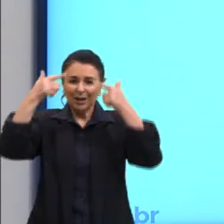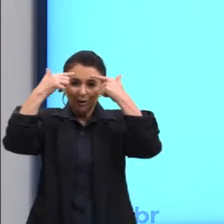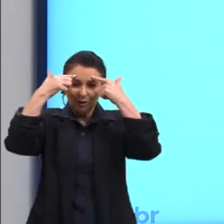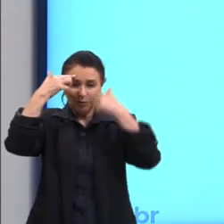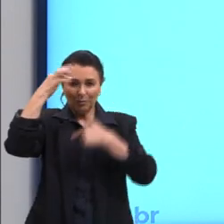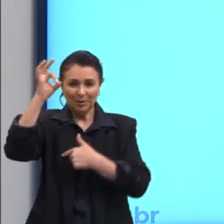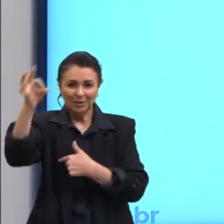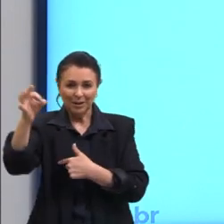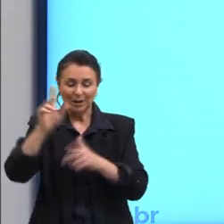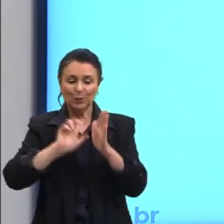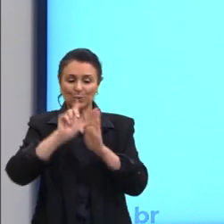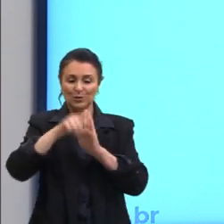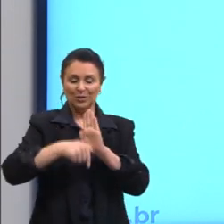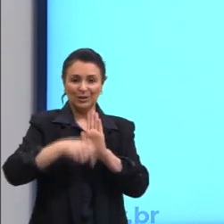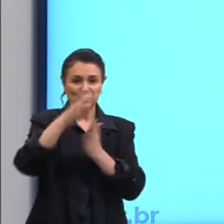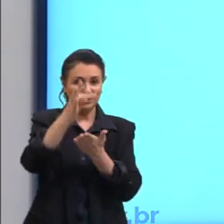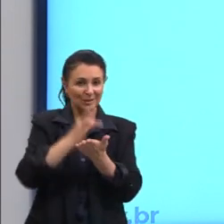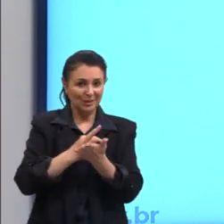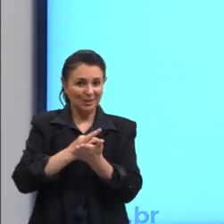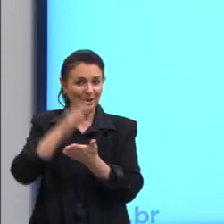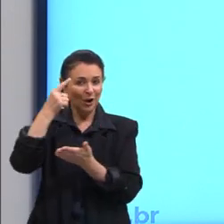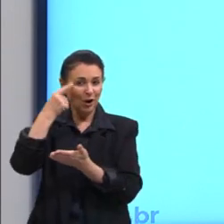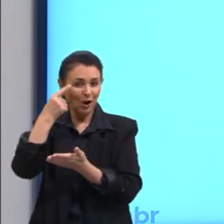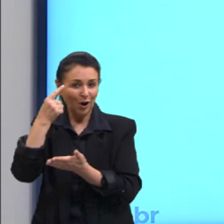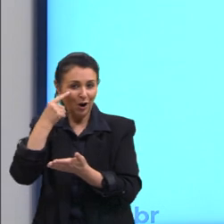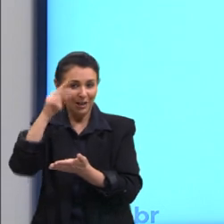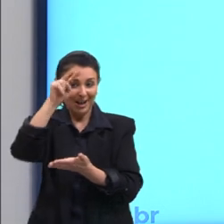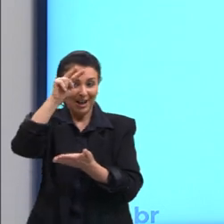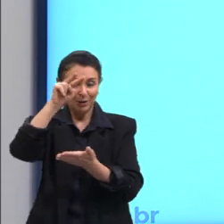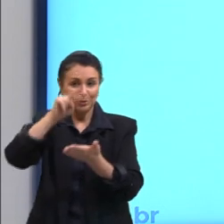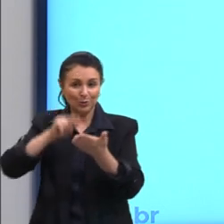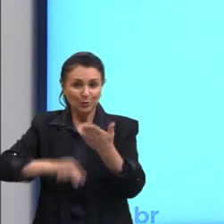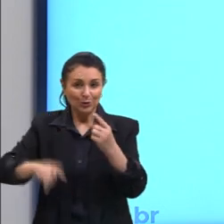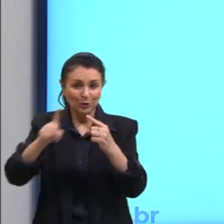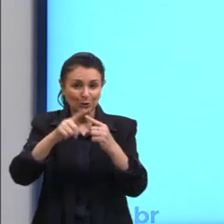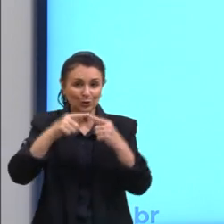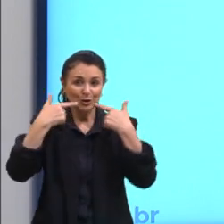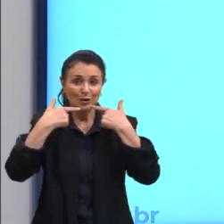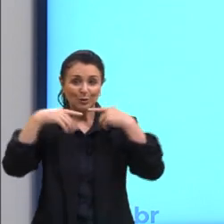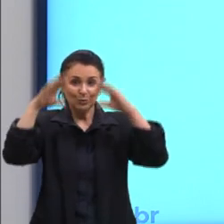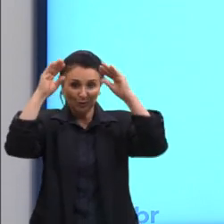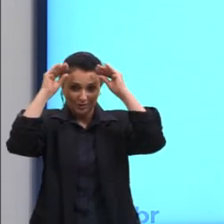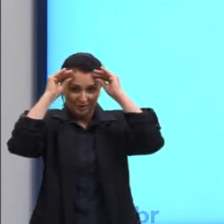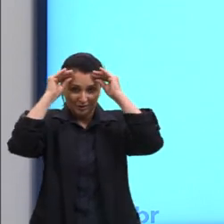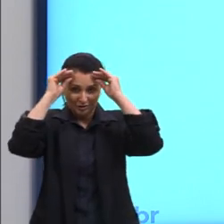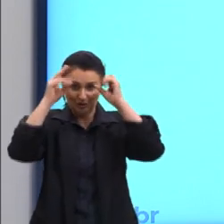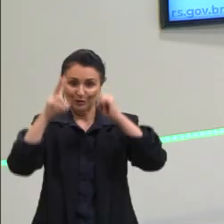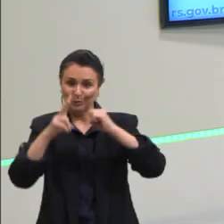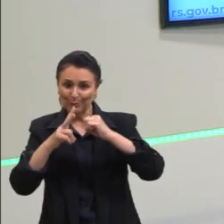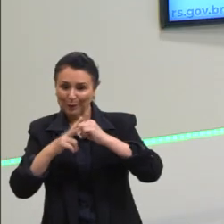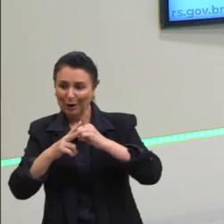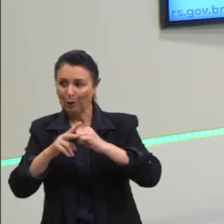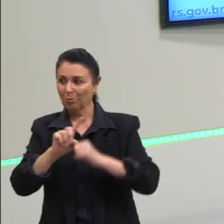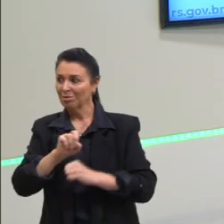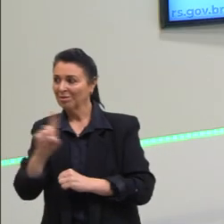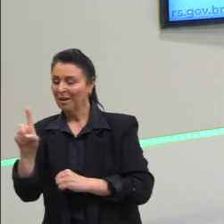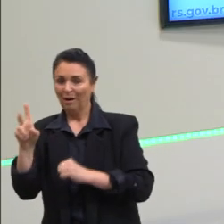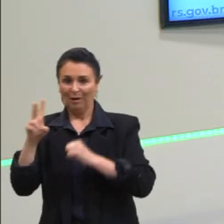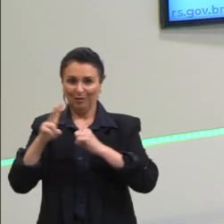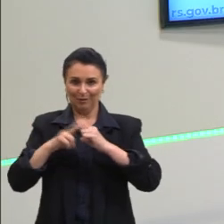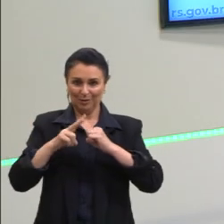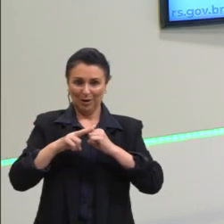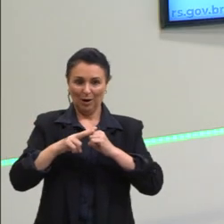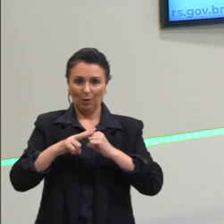gêneros textuais, observe primeiro a linguagem não verbal, porque ela vai te trazer, né, alguns dados que vão